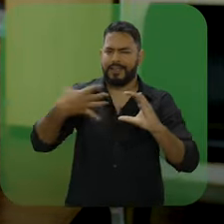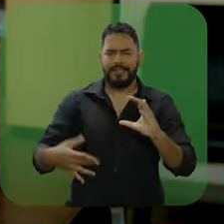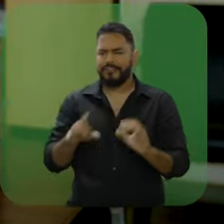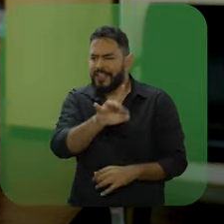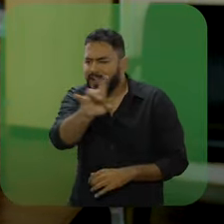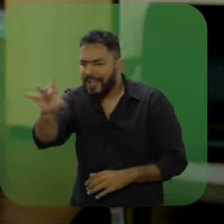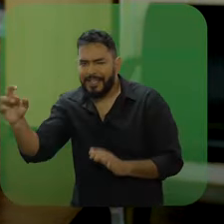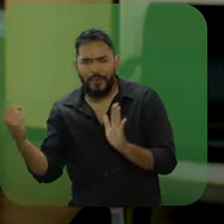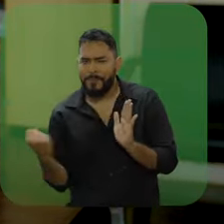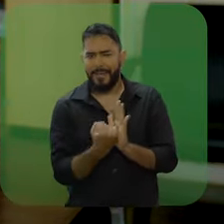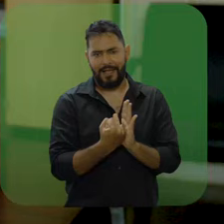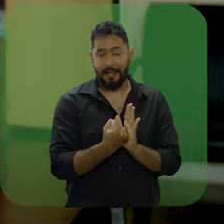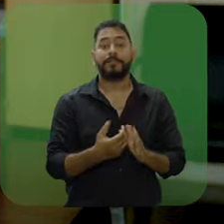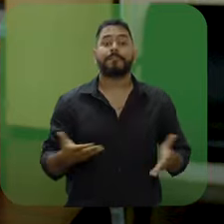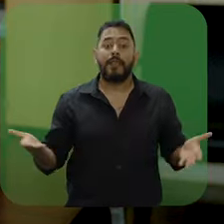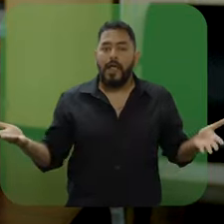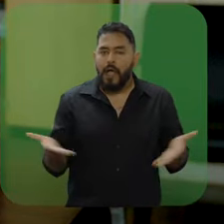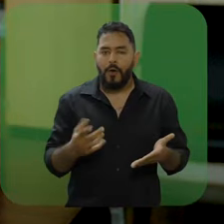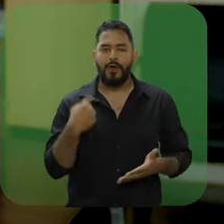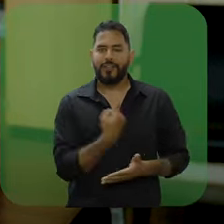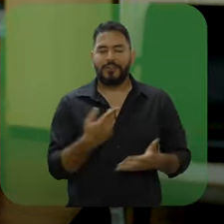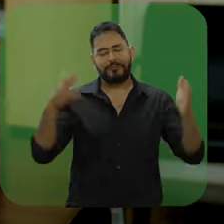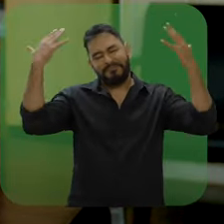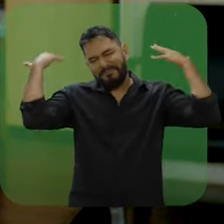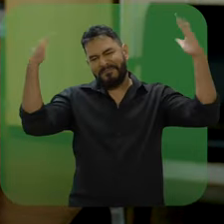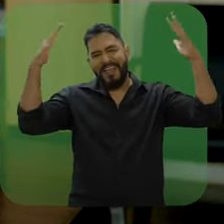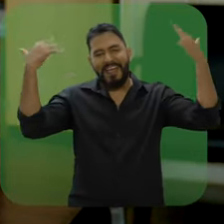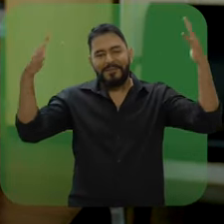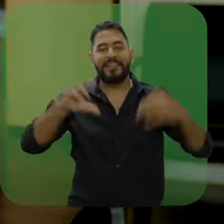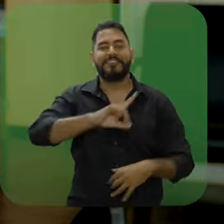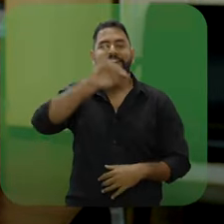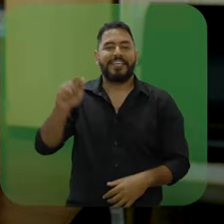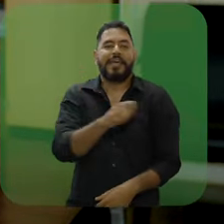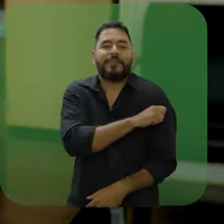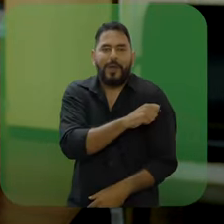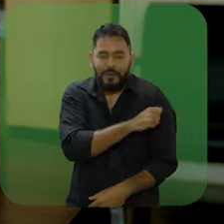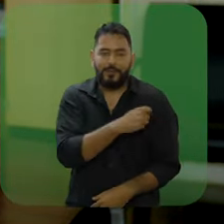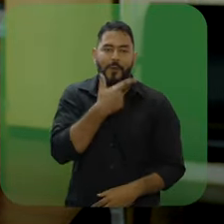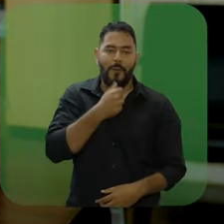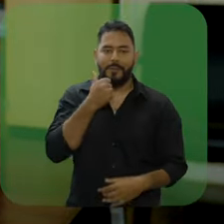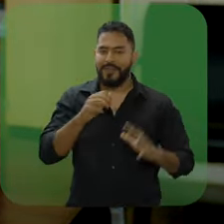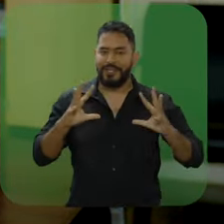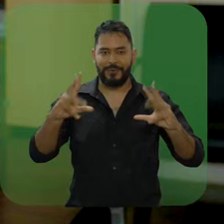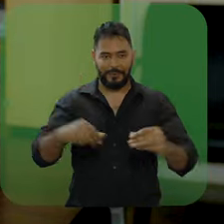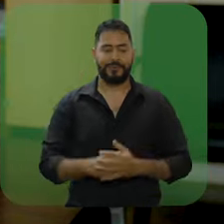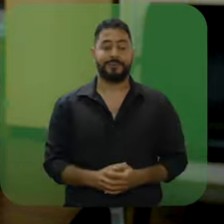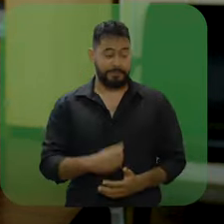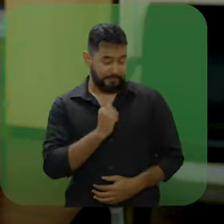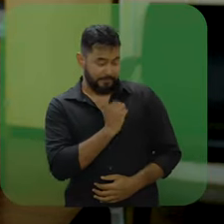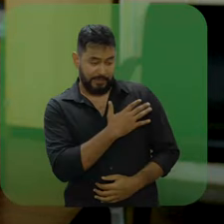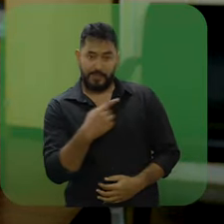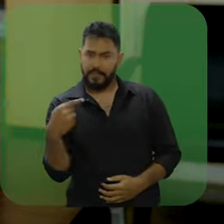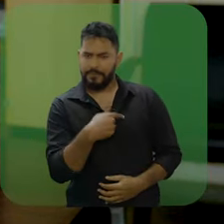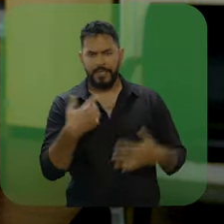características marcantes em cada um e cada uma de vocês, expressamos os nossos parabéns pelo Dia dos Estudantes e das